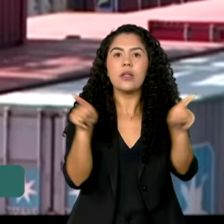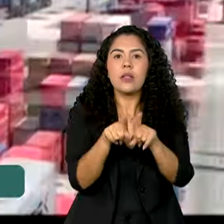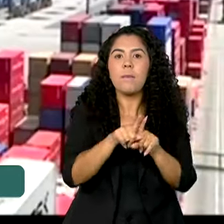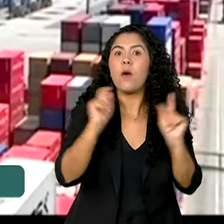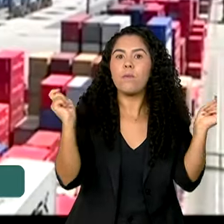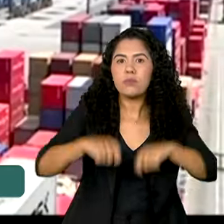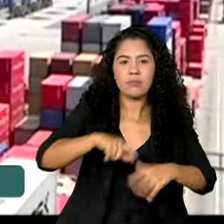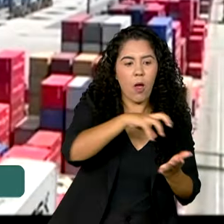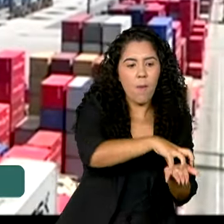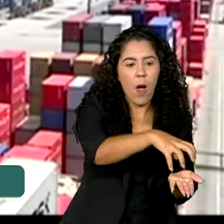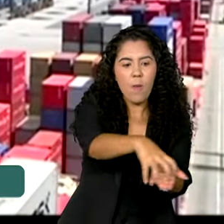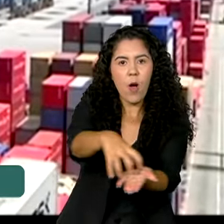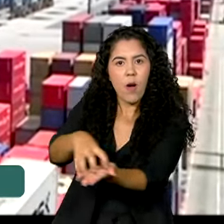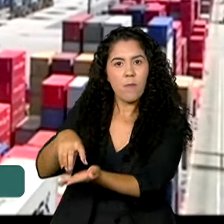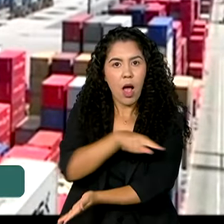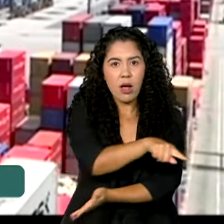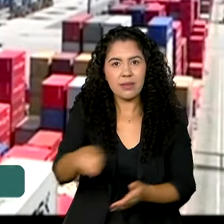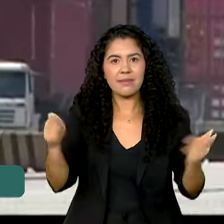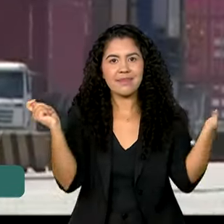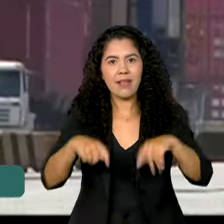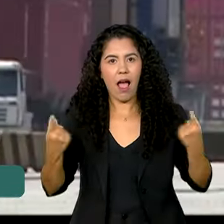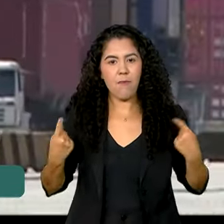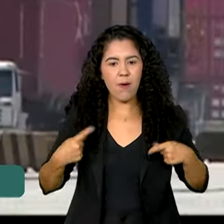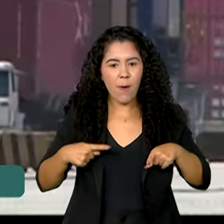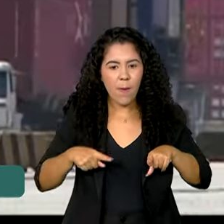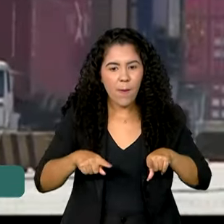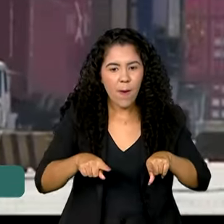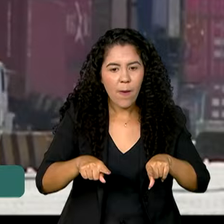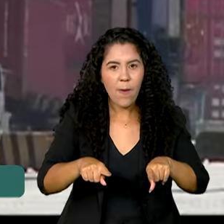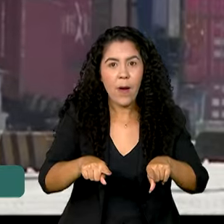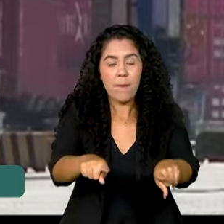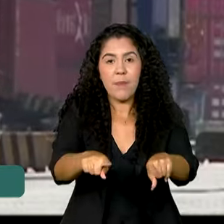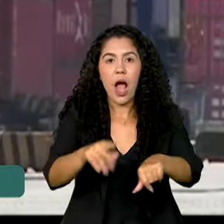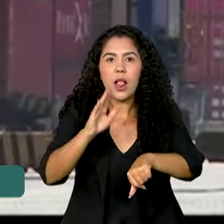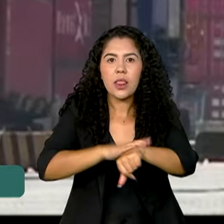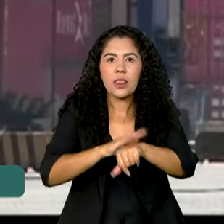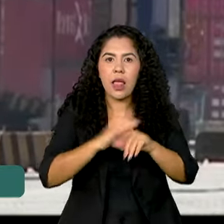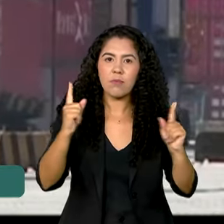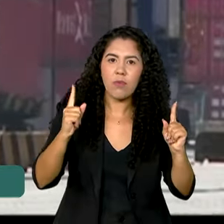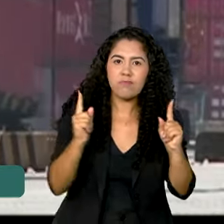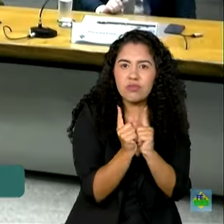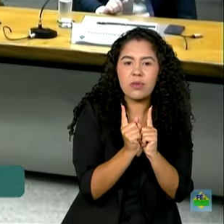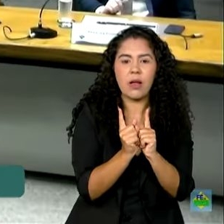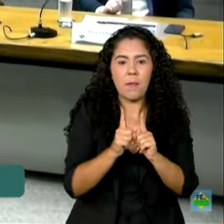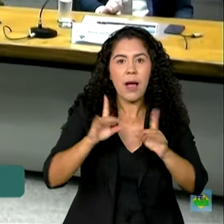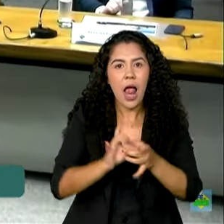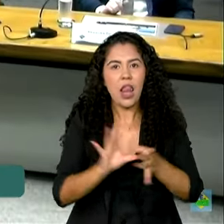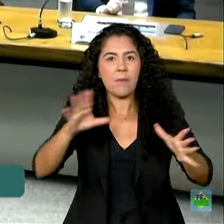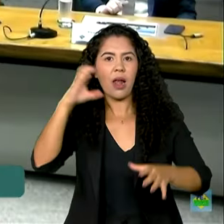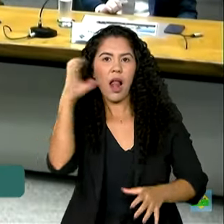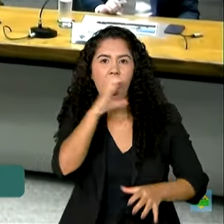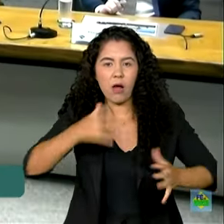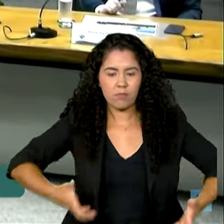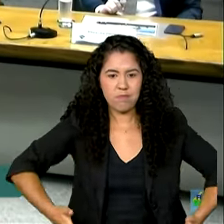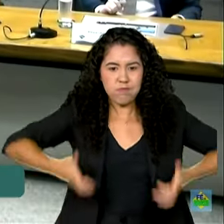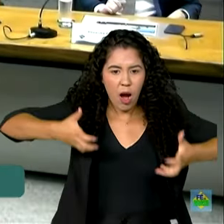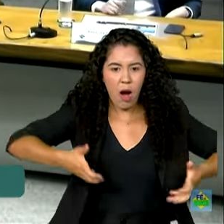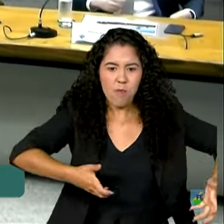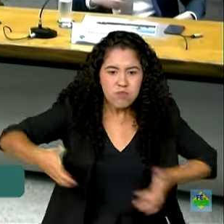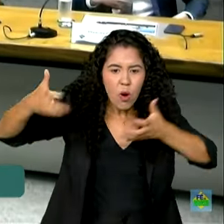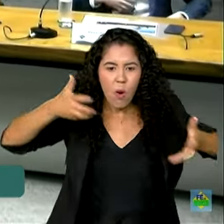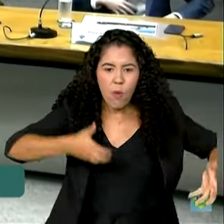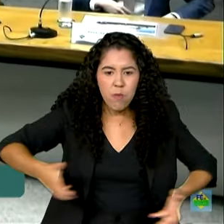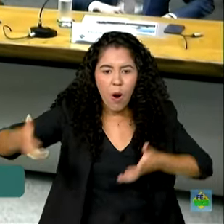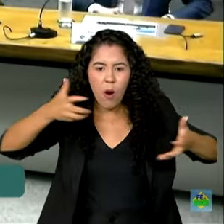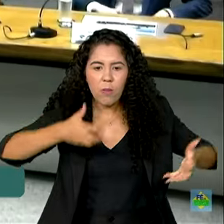realizarem o trabalho de forma simultânea, encurtando o tempo de liberação das cargas. Para esse sistema muito mais moderno,